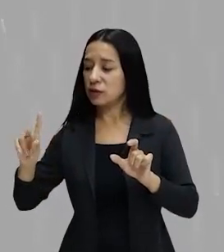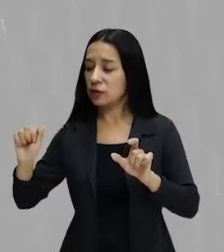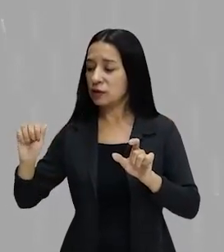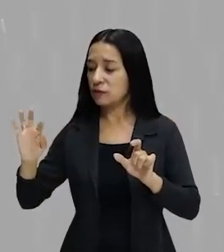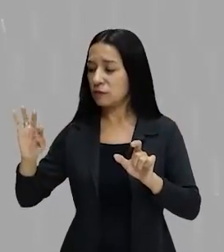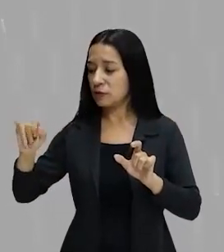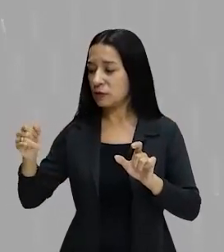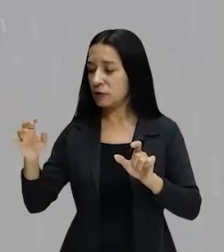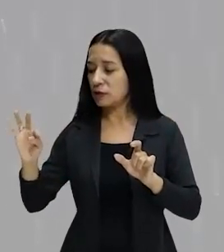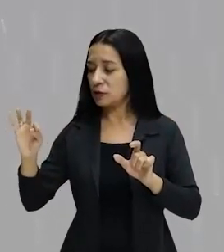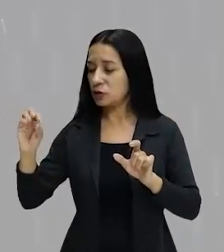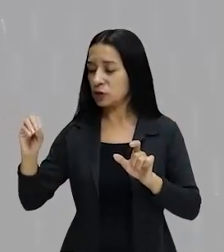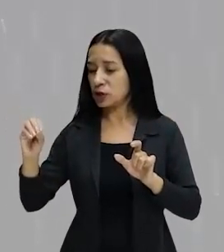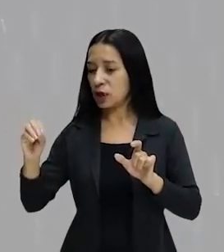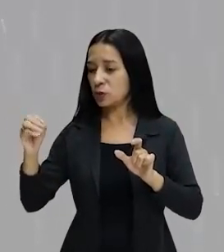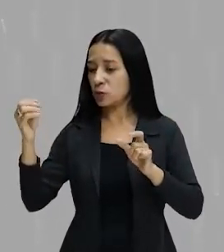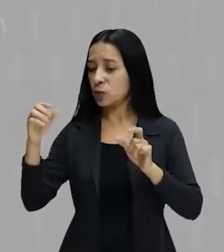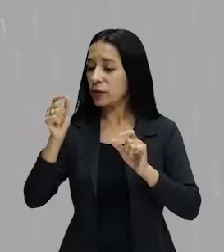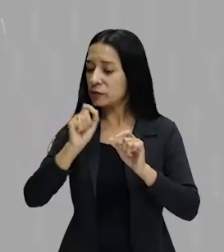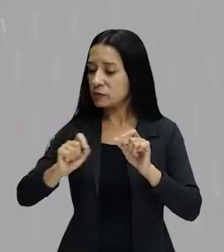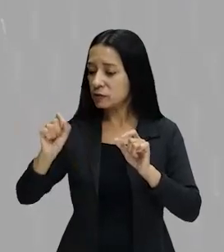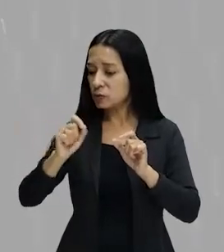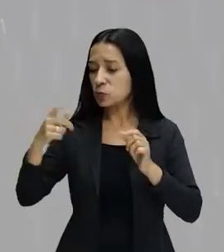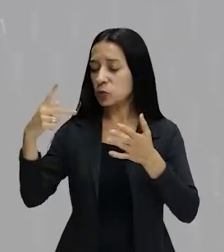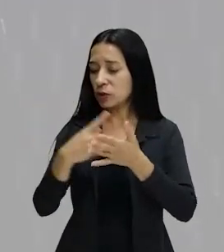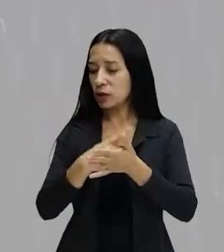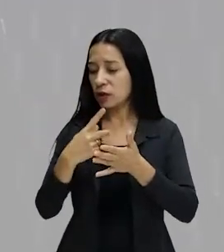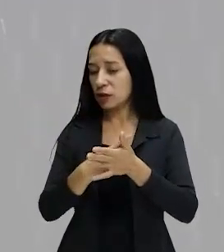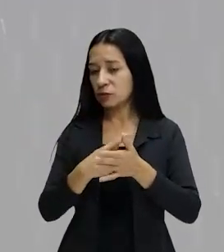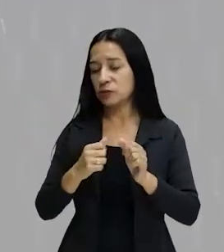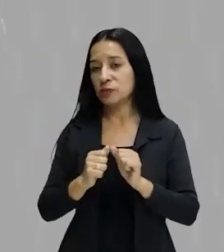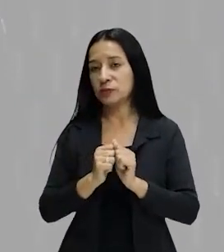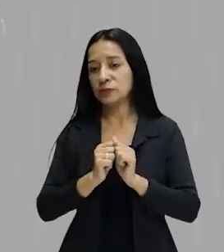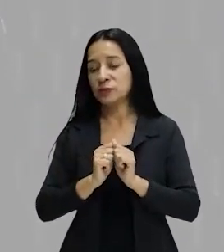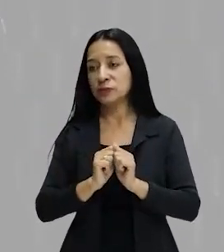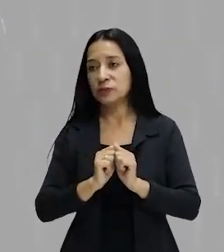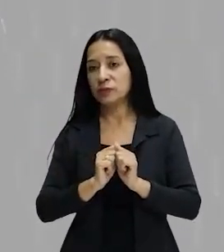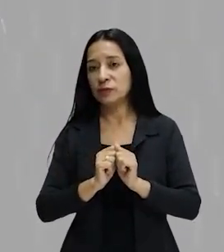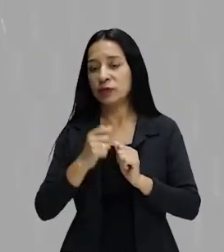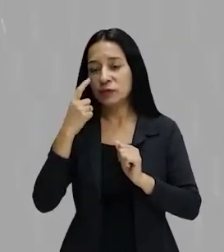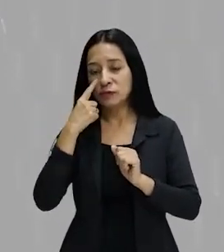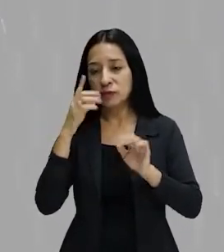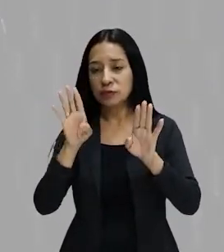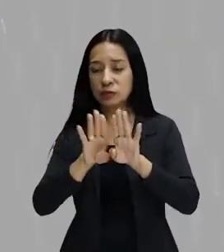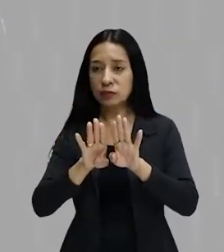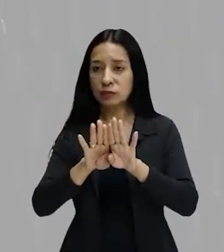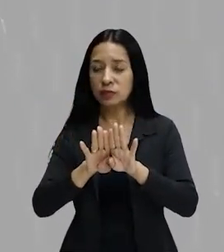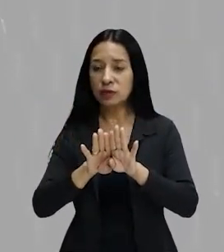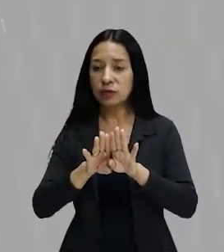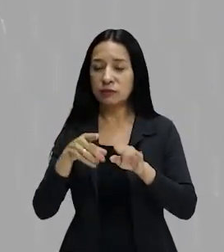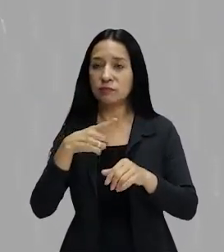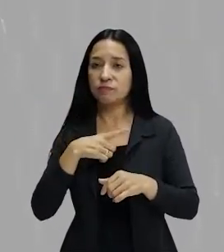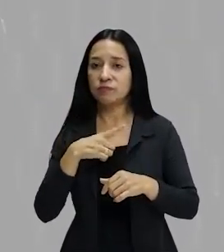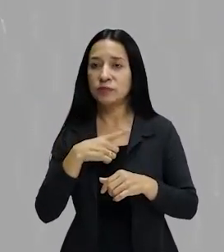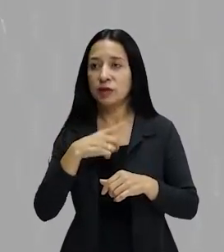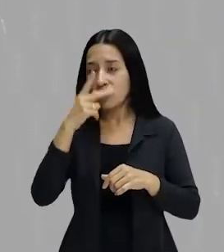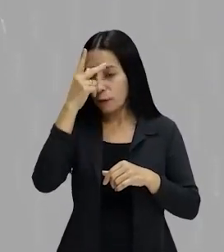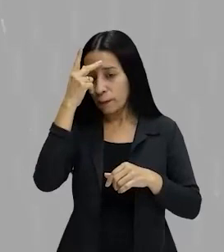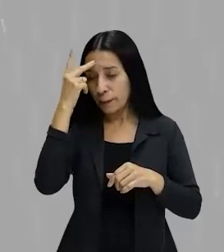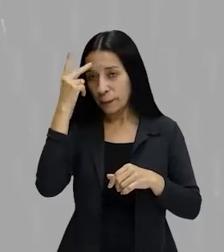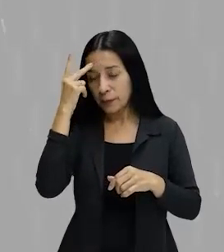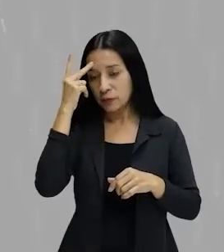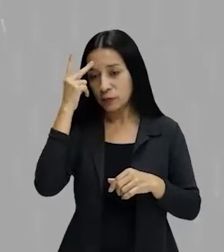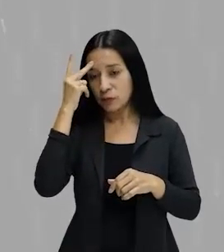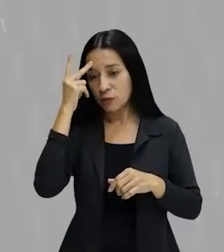Lava Jato, que deveria ser Lava Jato com a crase. Vimos que existiu uma pessoa,